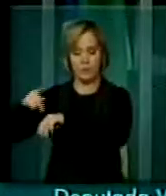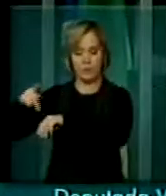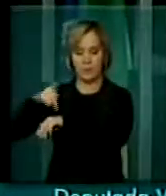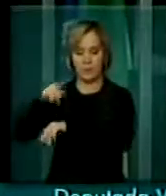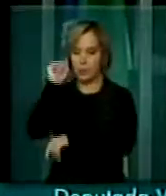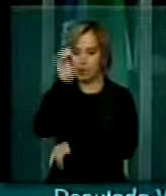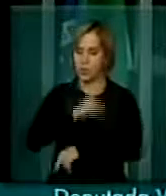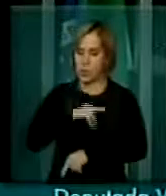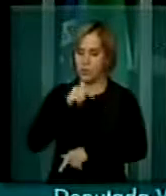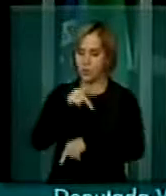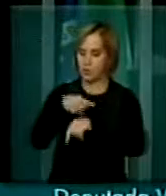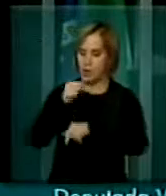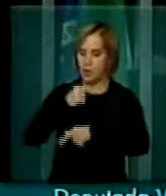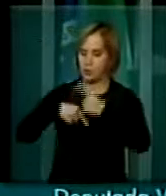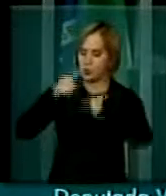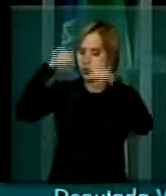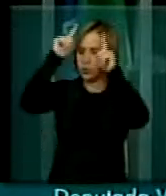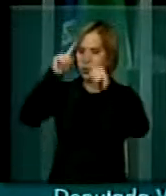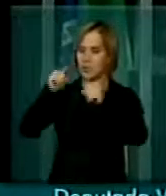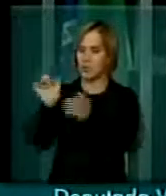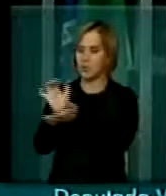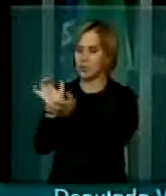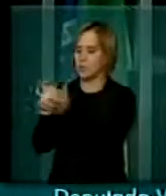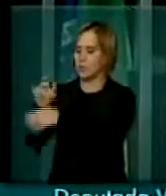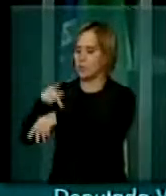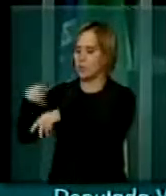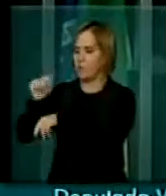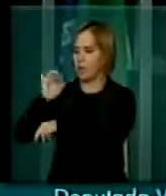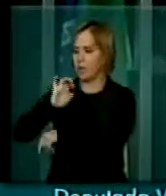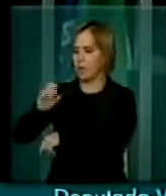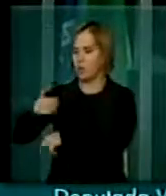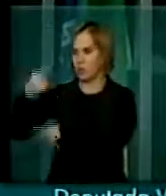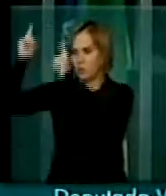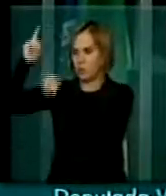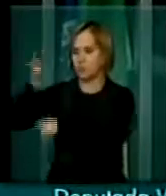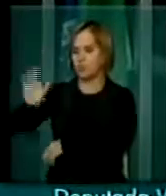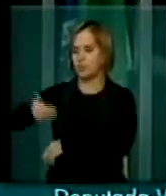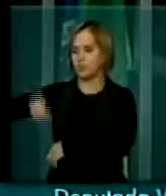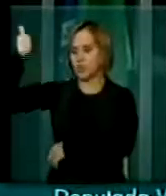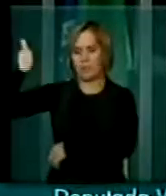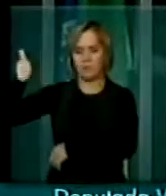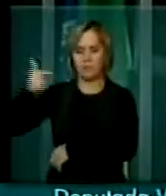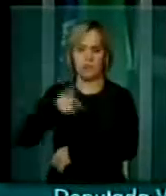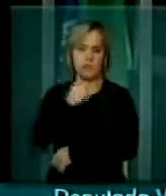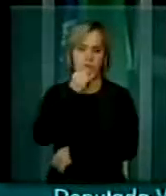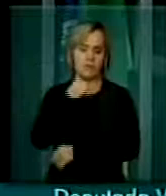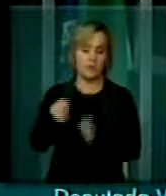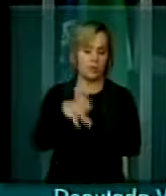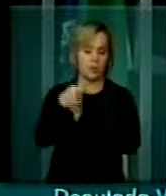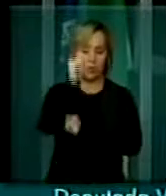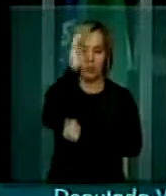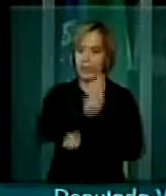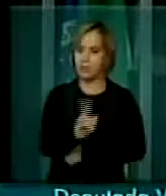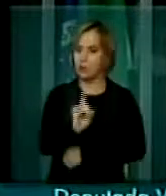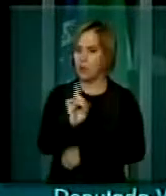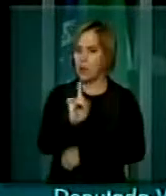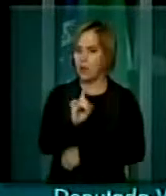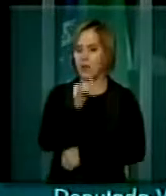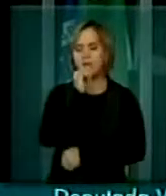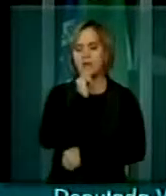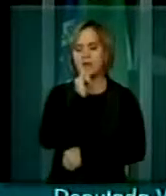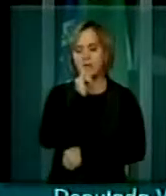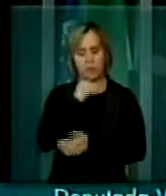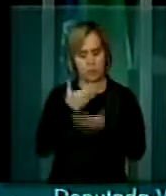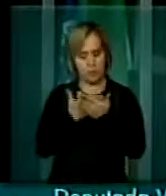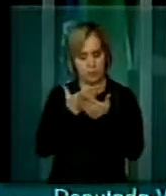em desenvolvimento, em relação aos países desenvolvidos. Não vou pegar dados de nenhum órgão do Brasil. Vamos pegar aqui um